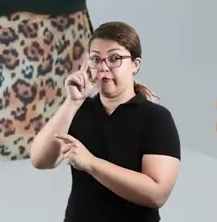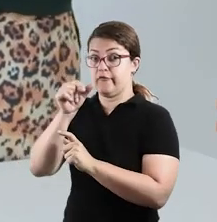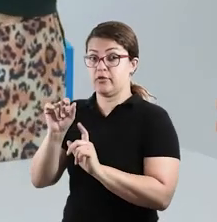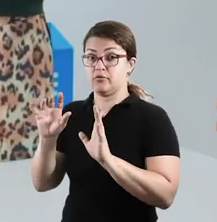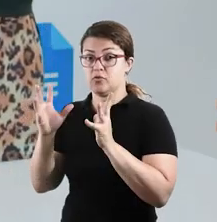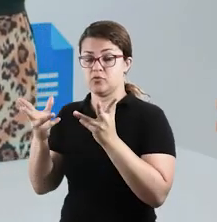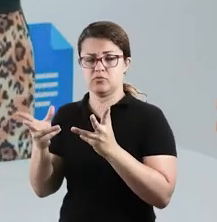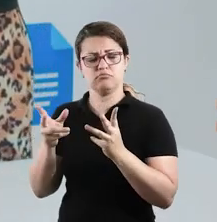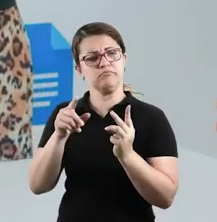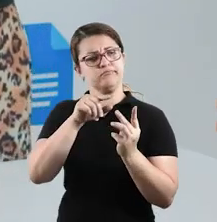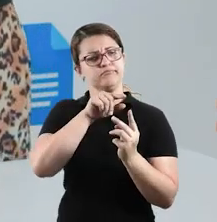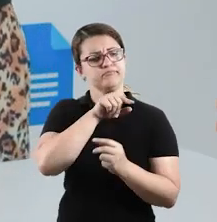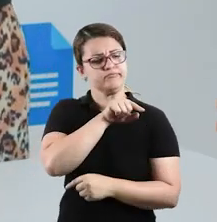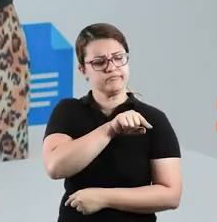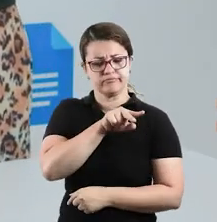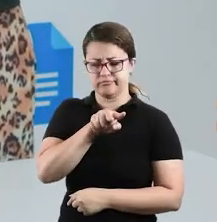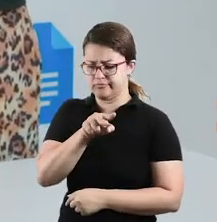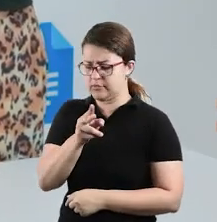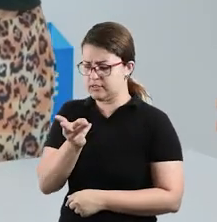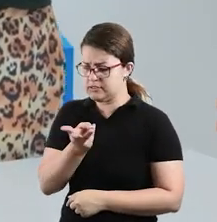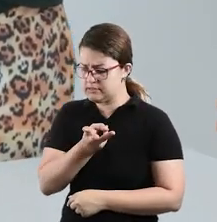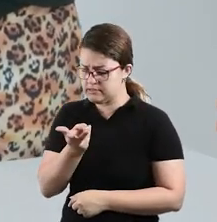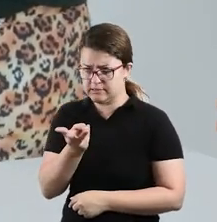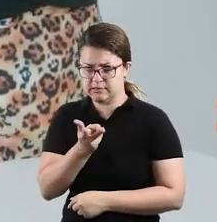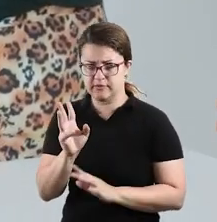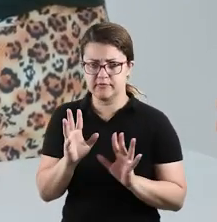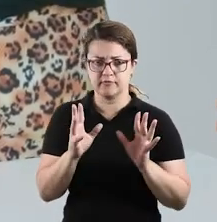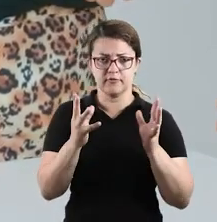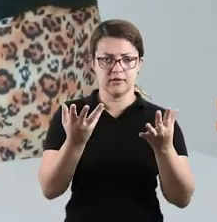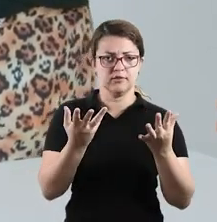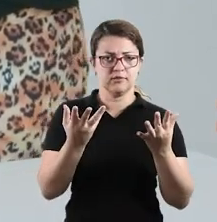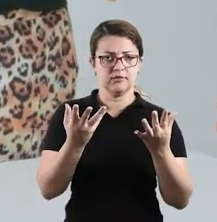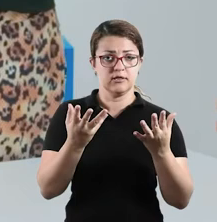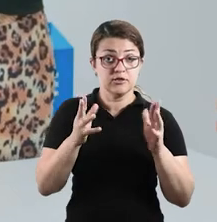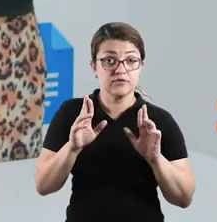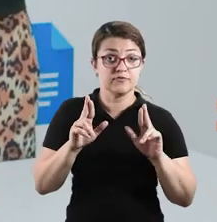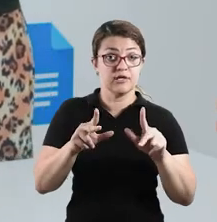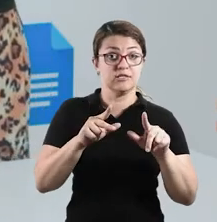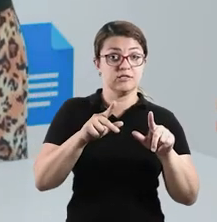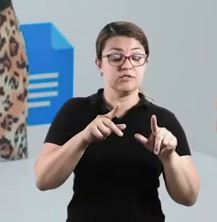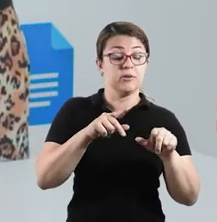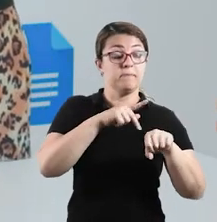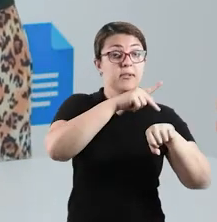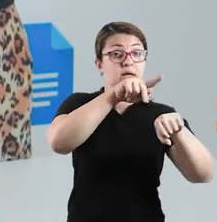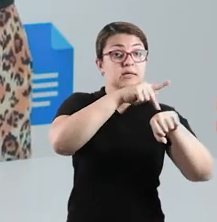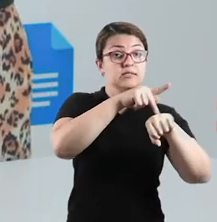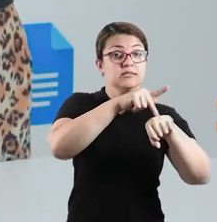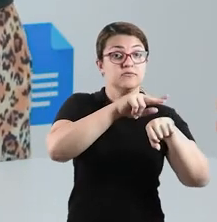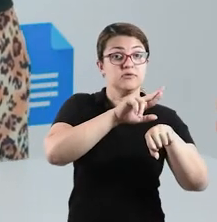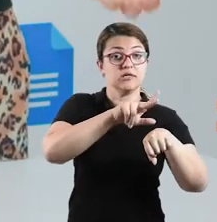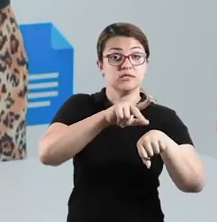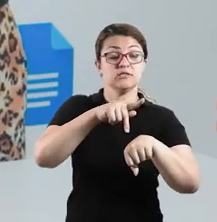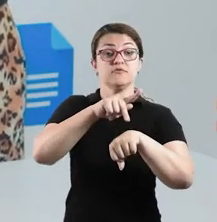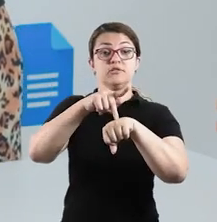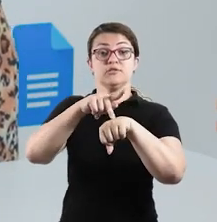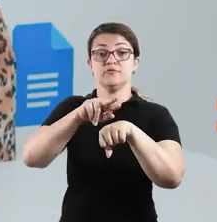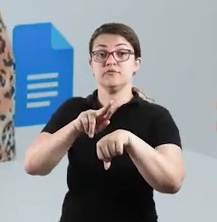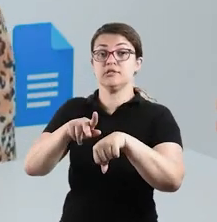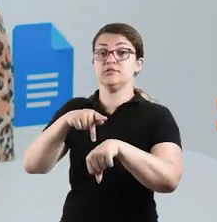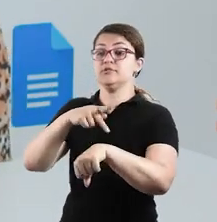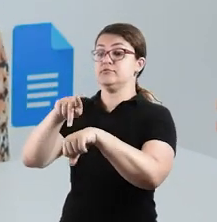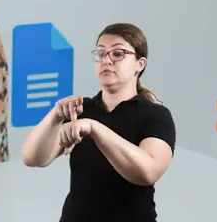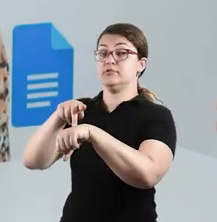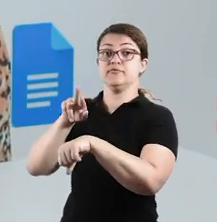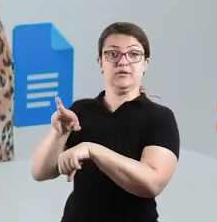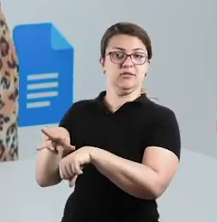Então, todos esses três datas comemorativas são diferentes em cada país. Mas todas estão relacionadas ao que? Ao dia